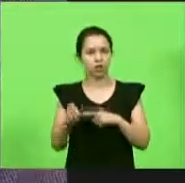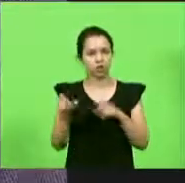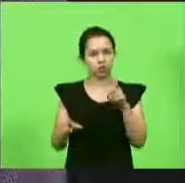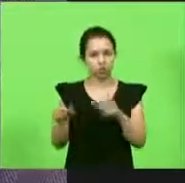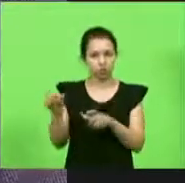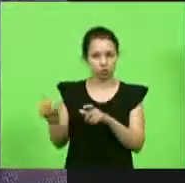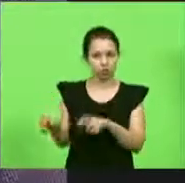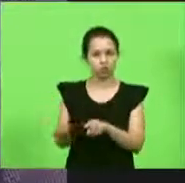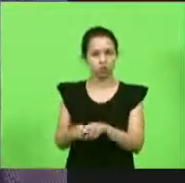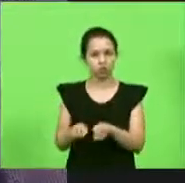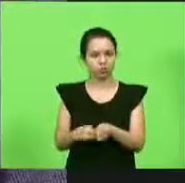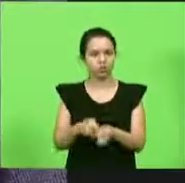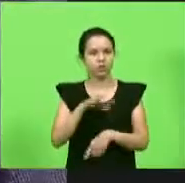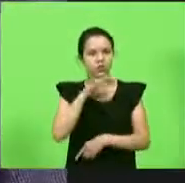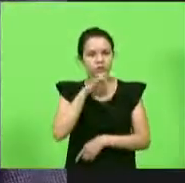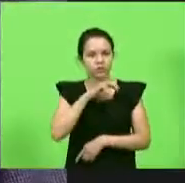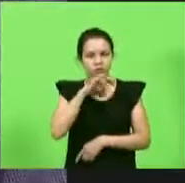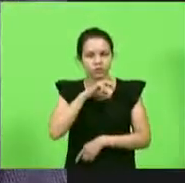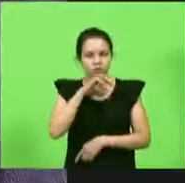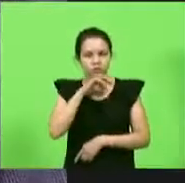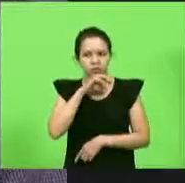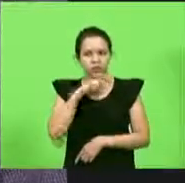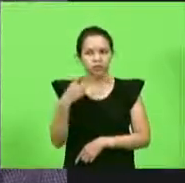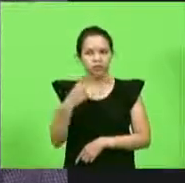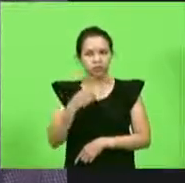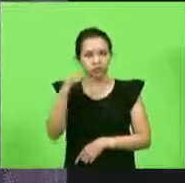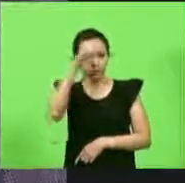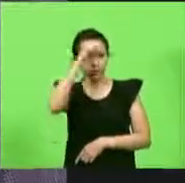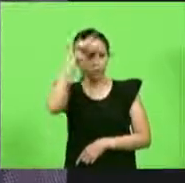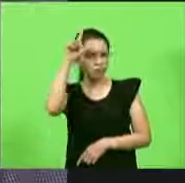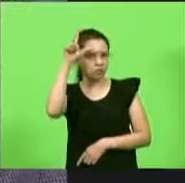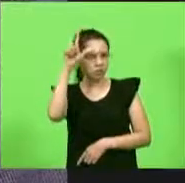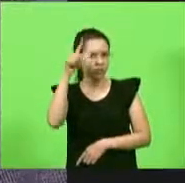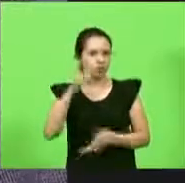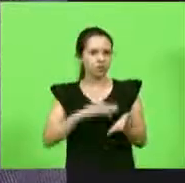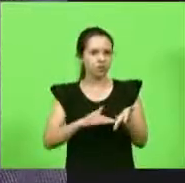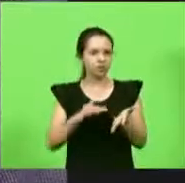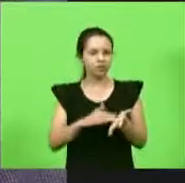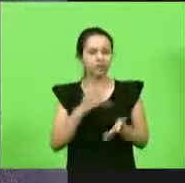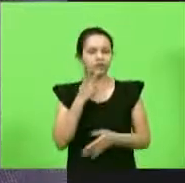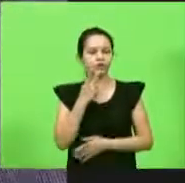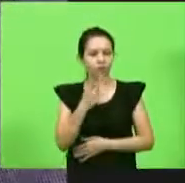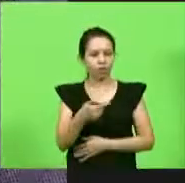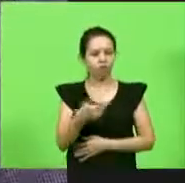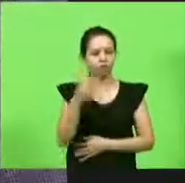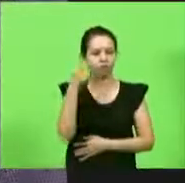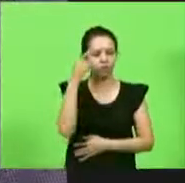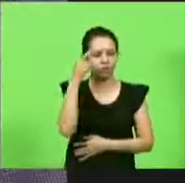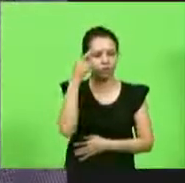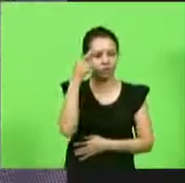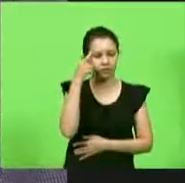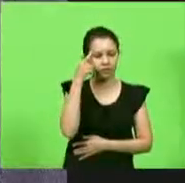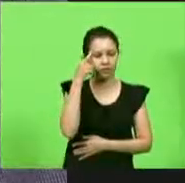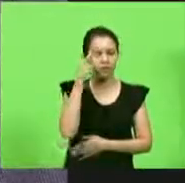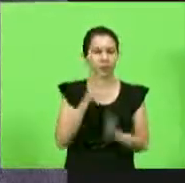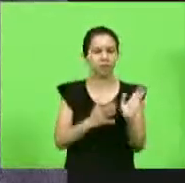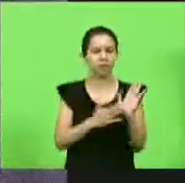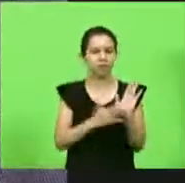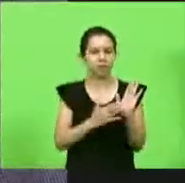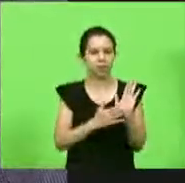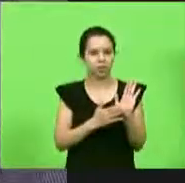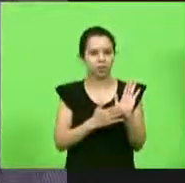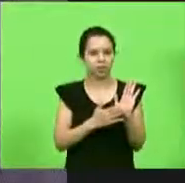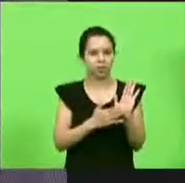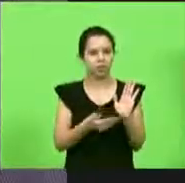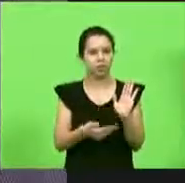também então o deputado Altair secretário disse que vai pensar vai levar a proposta e nós podemos